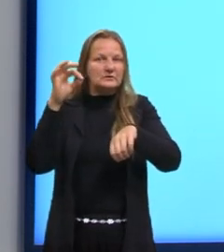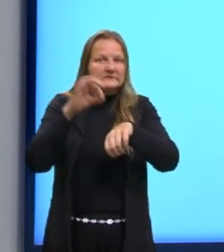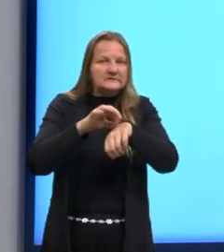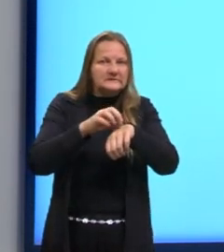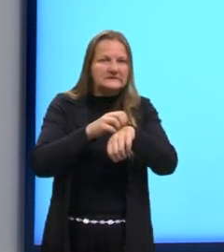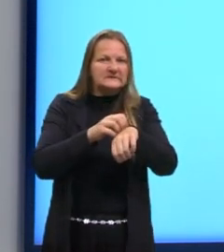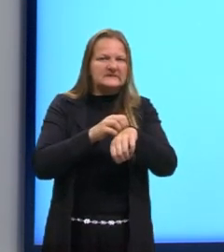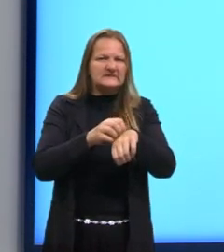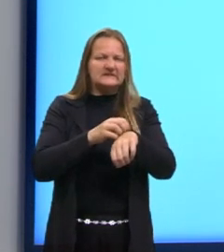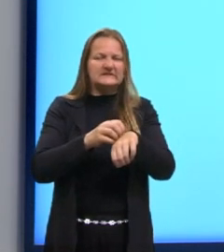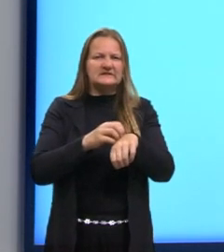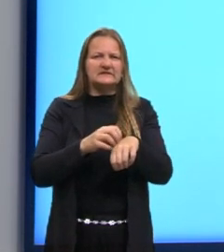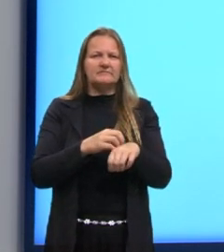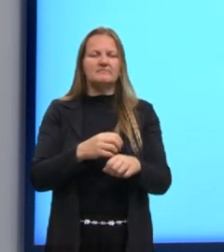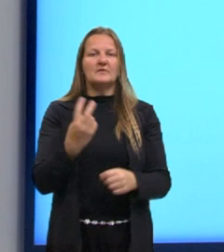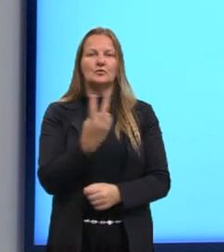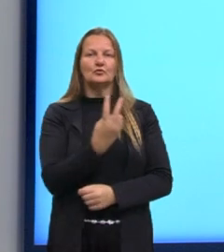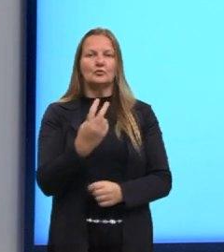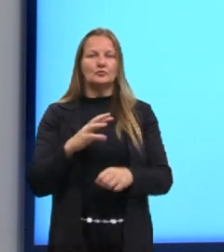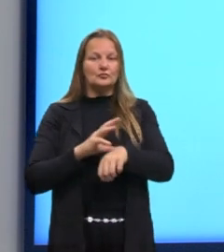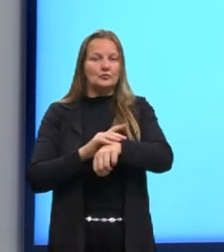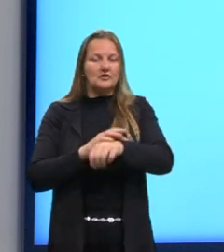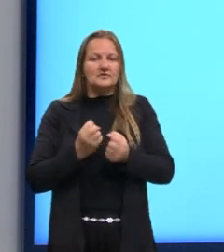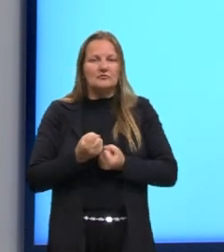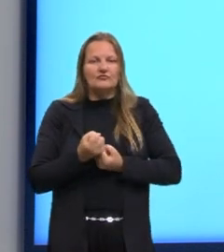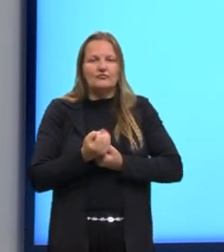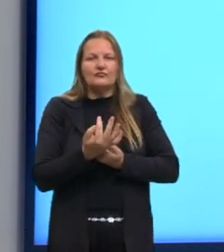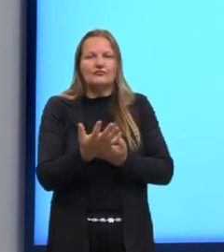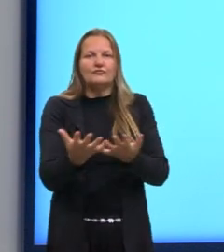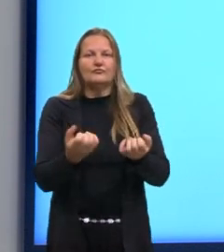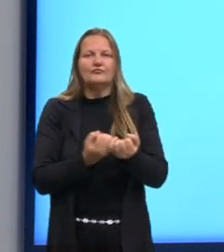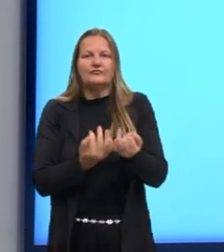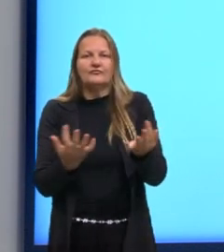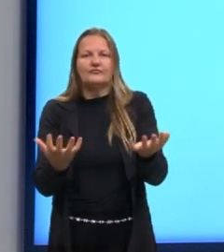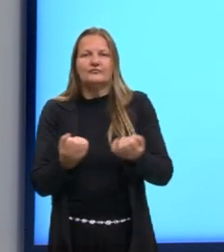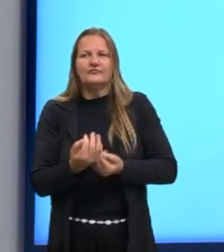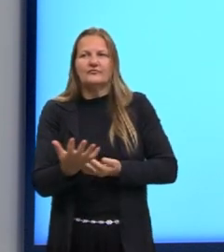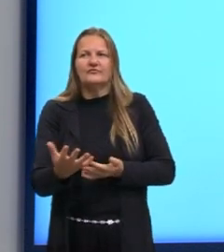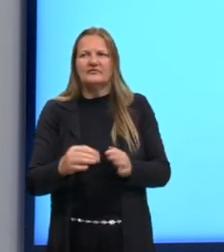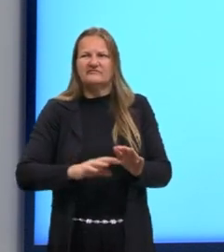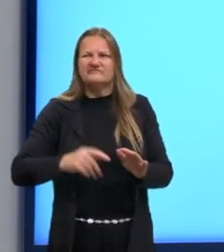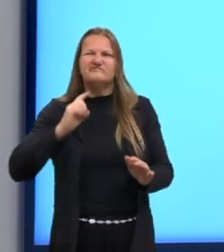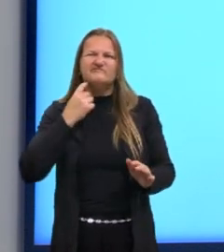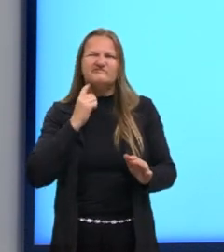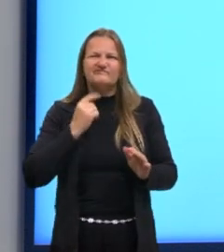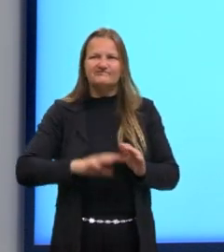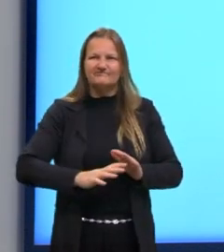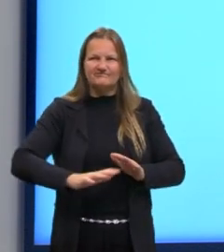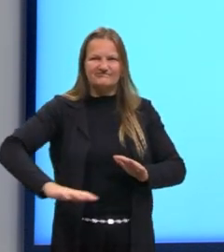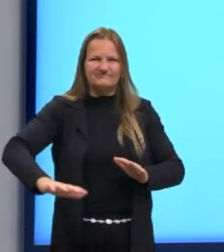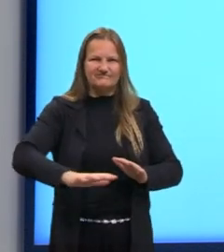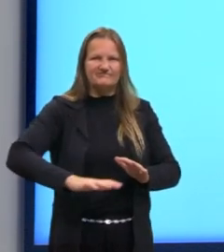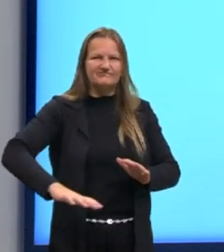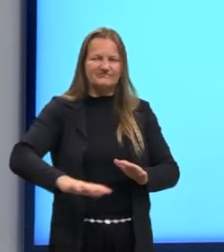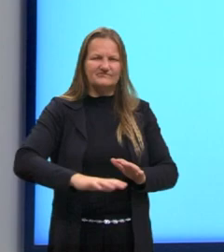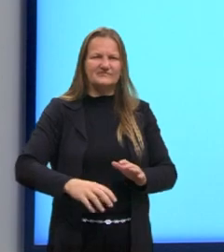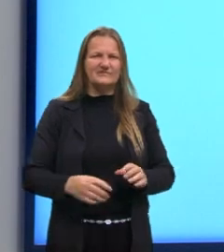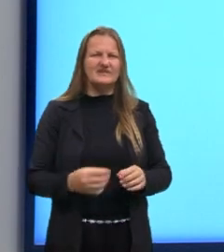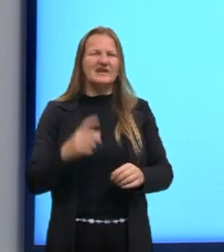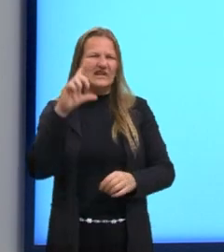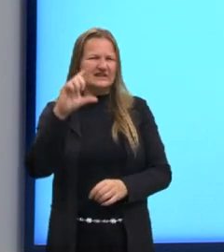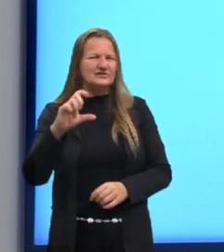Então, esse mosquito aqui, ó, eles são pequenininhos, eles ficam ali na matéria orgânica. Por isso também a não pode deixar muito lixo aberto.